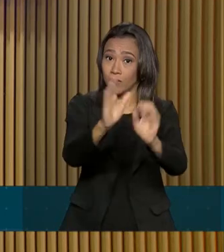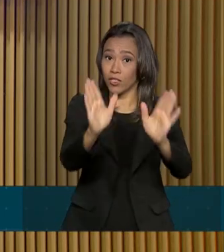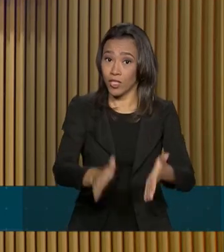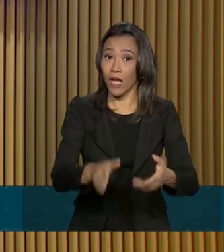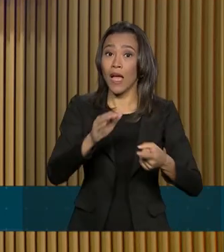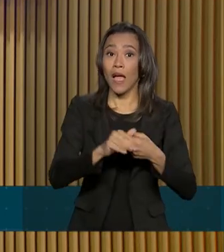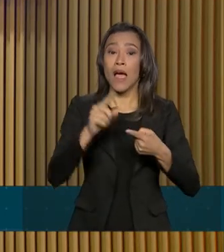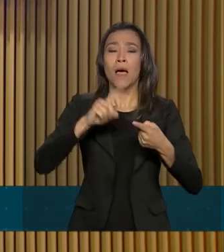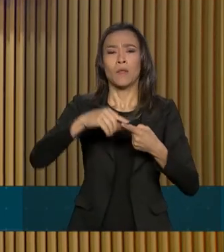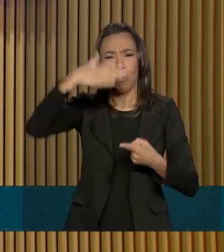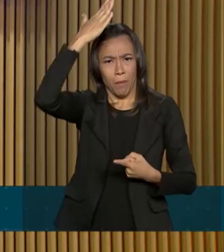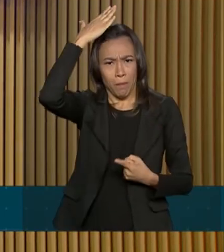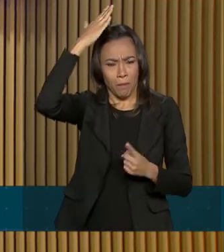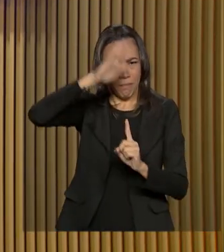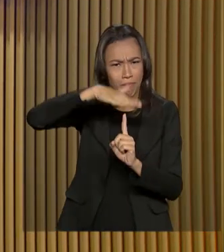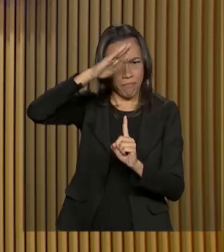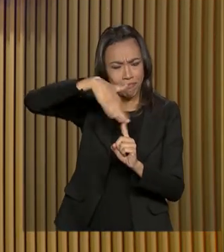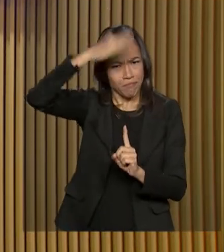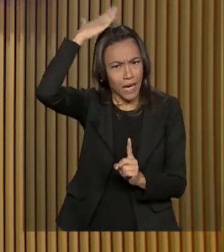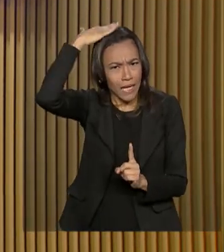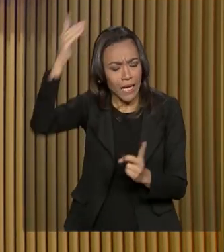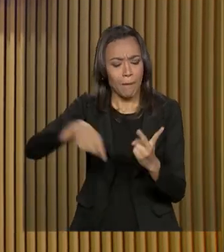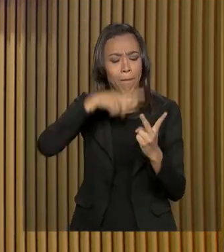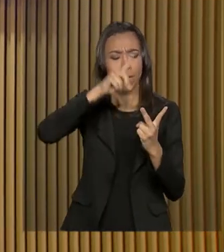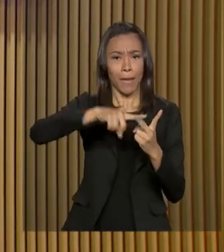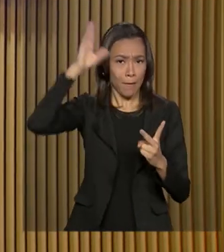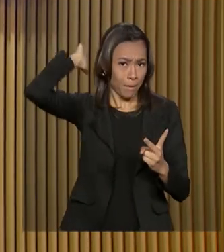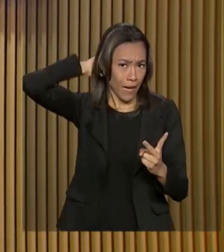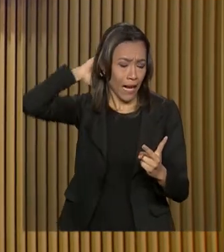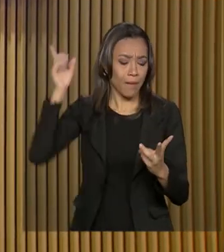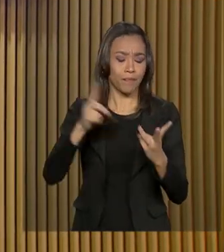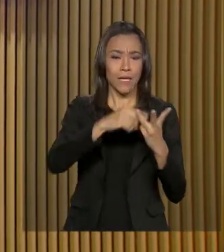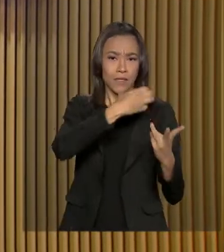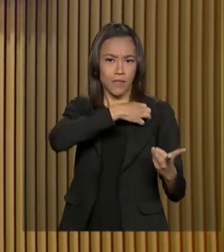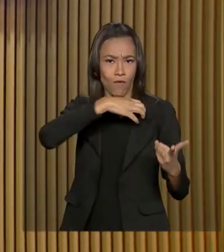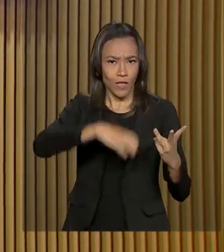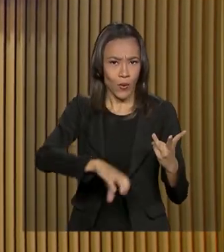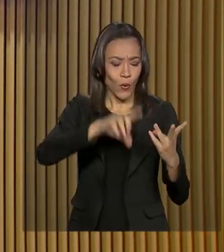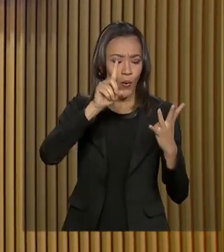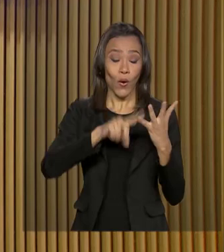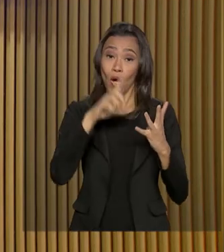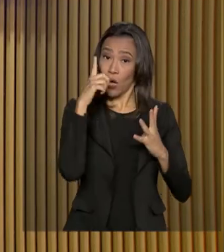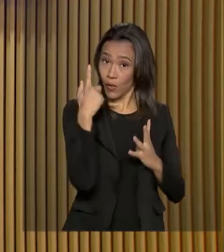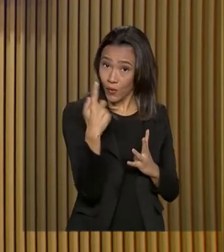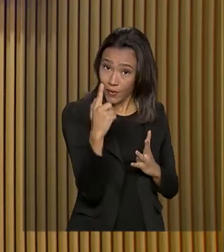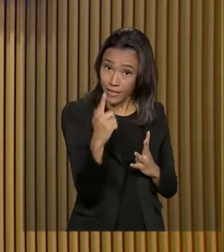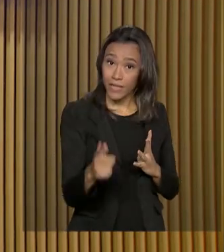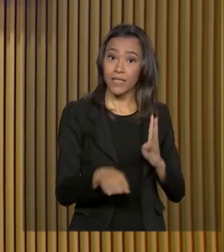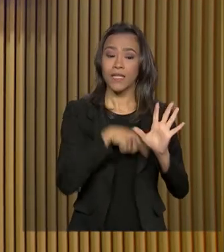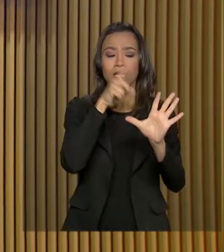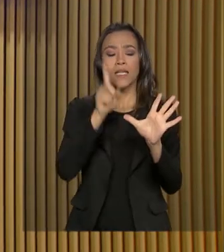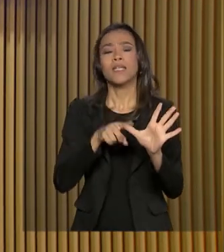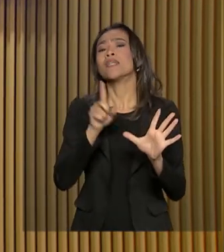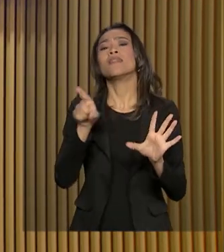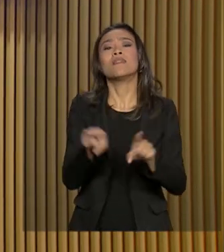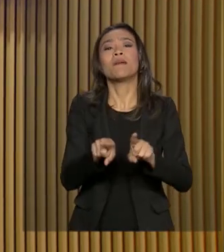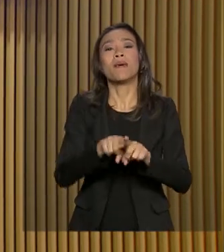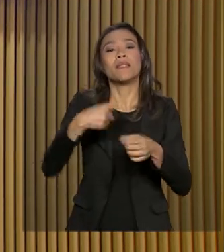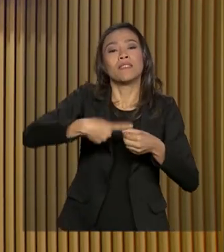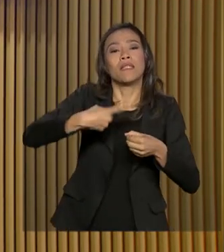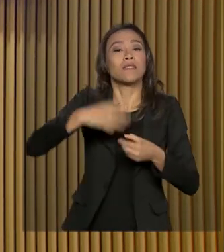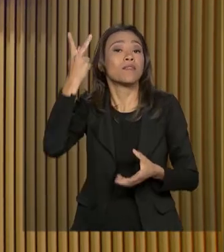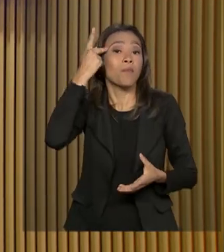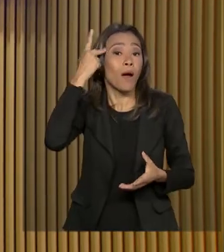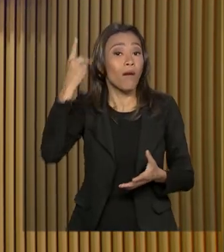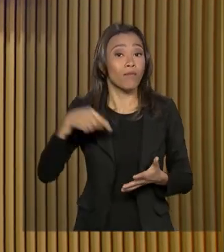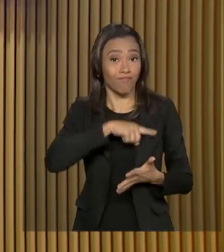Araucária, no Paraná. Abaetetuba, no Pará. Salvador, na Bahia. Goiânia, em Goiás. E São Bernardo do Campo, em